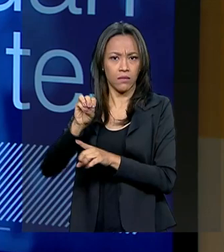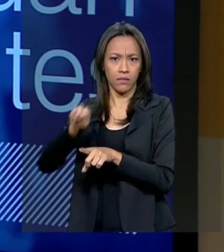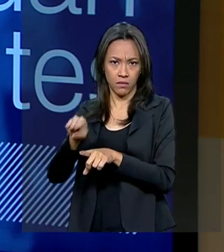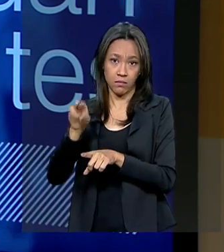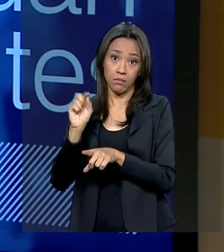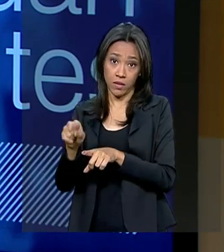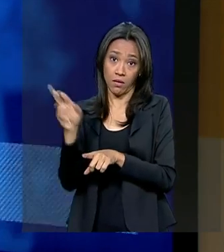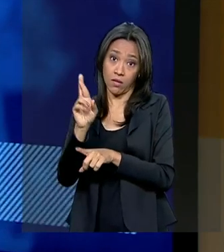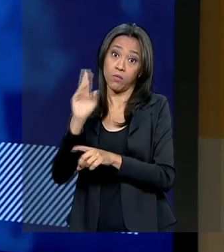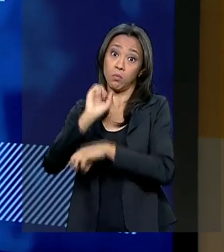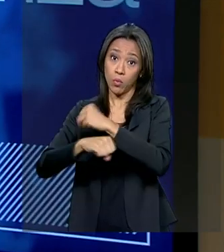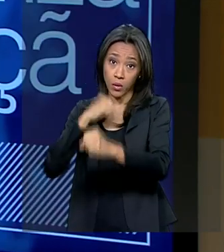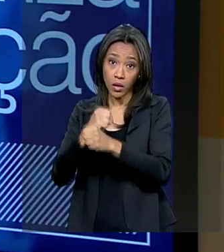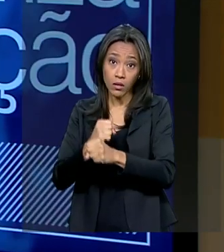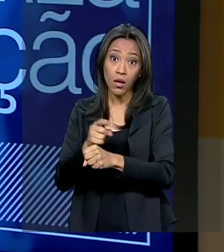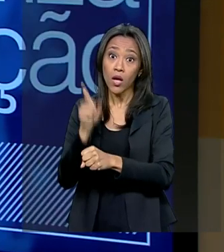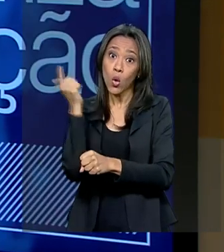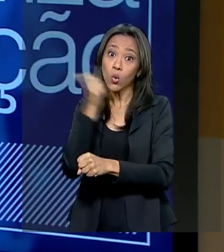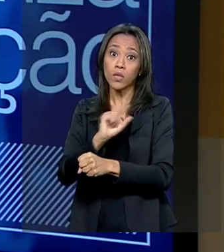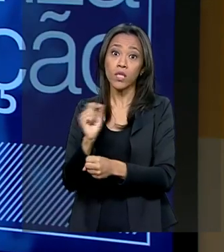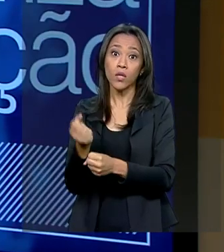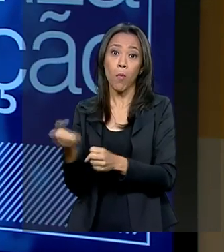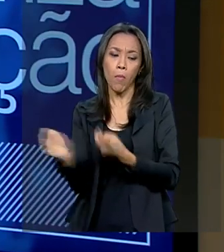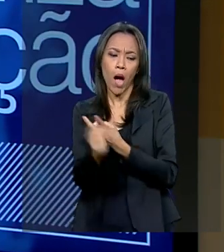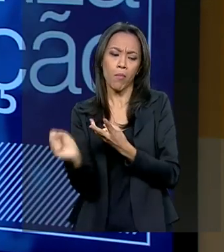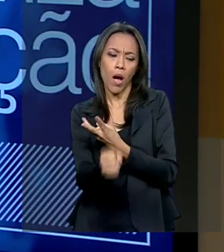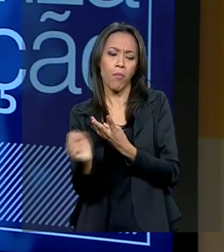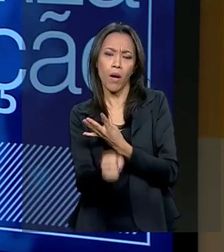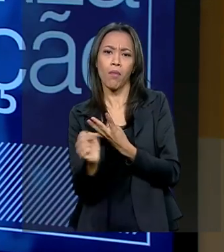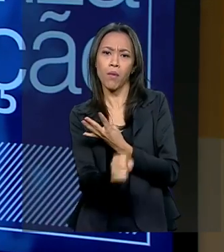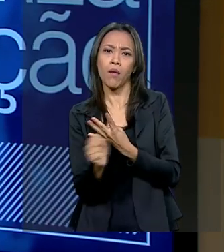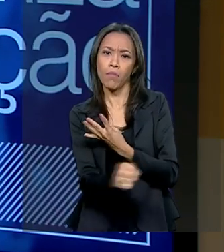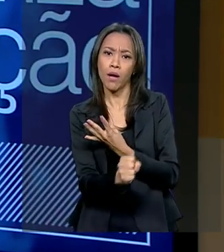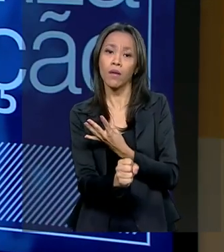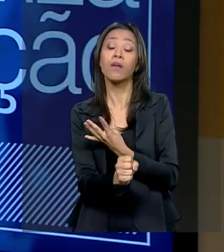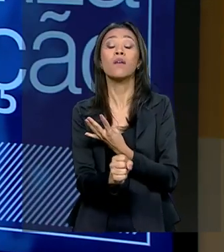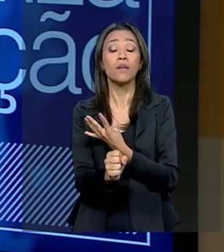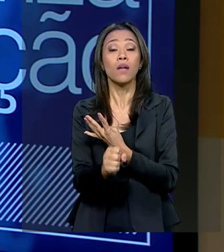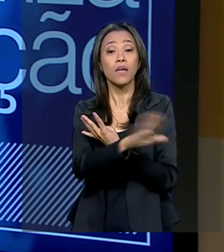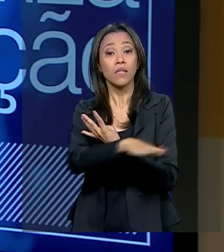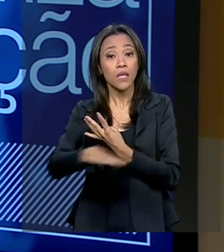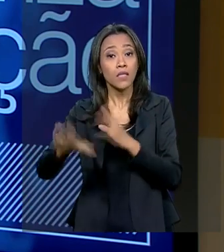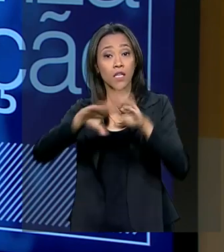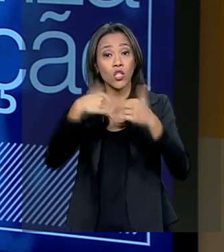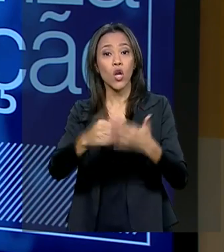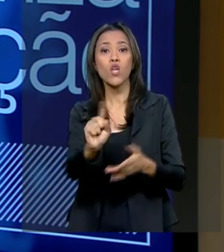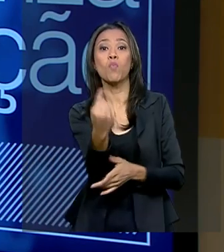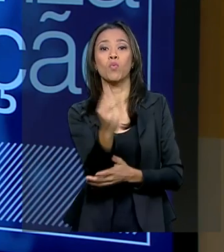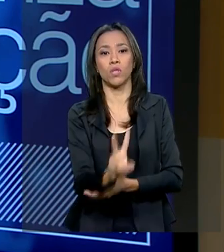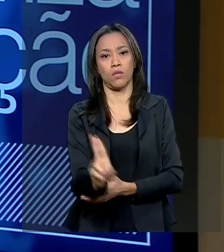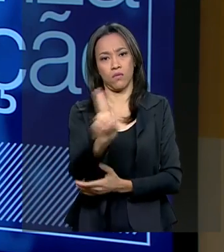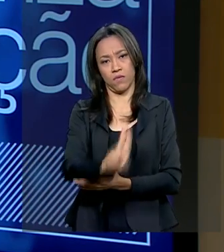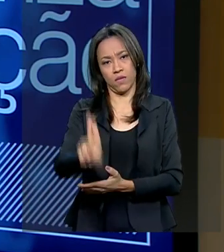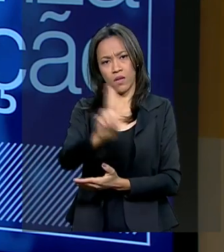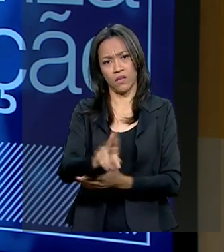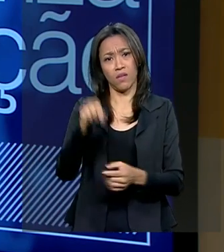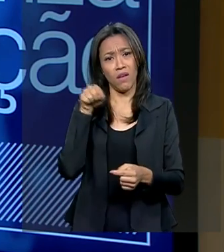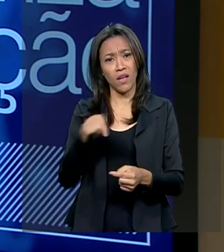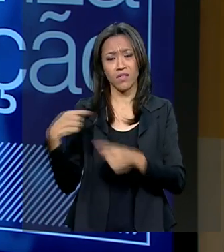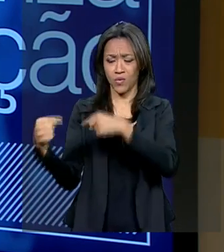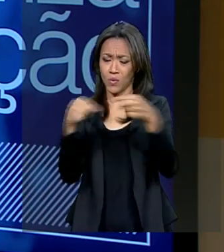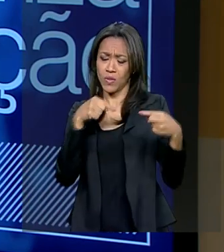custeio, eu ponho todas as crianças em creche para a escola, uma única universidade. Então, isso no passado, essa discussão no passado,